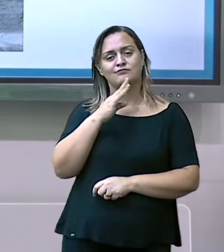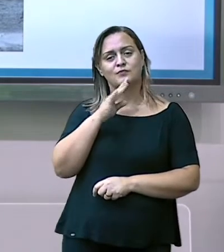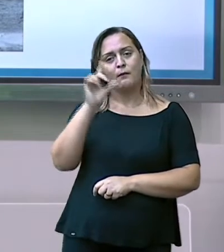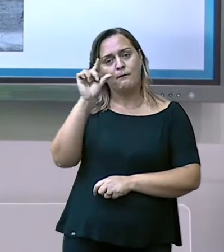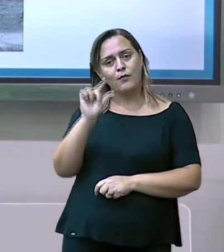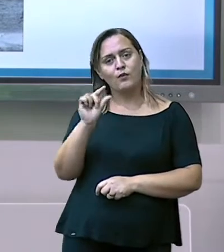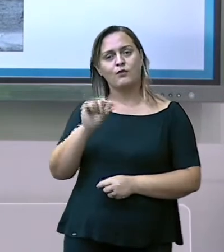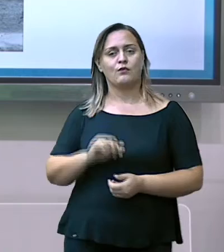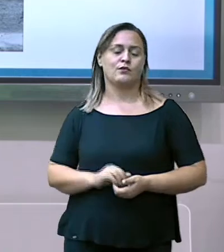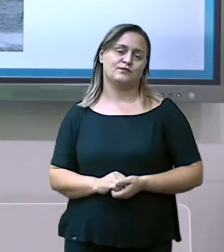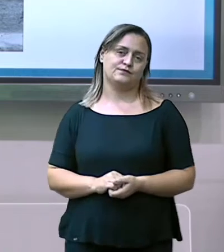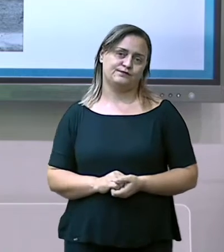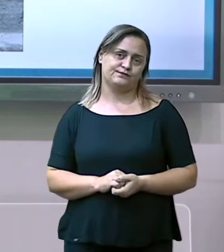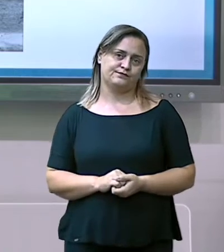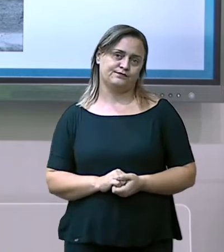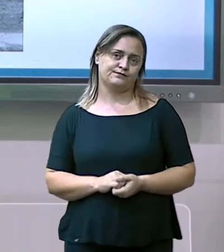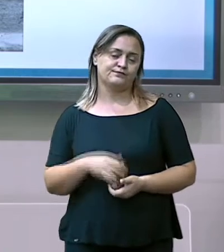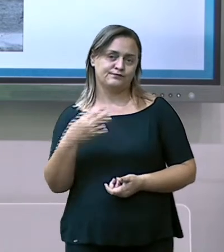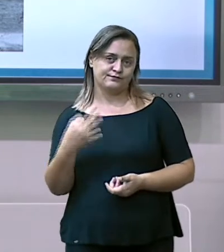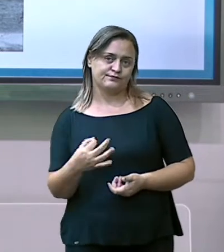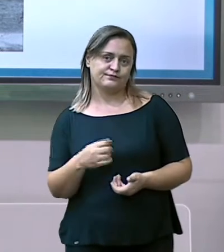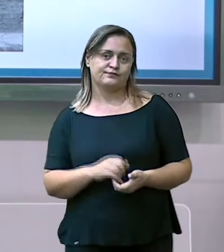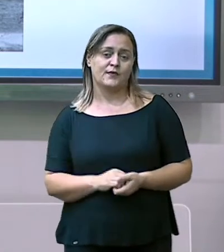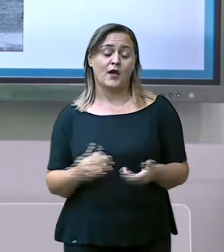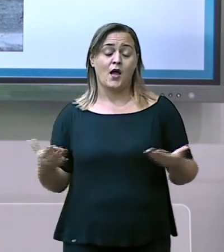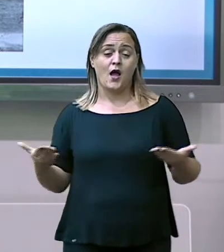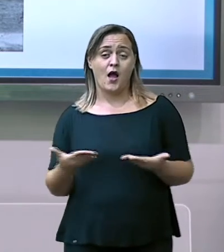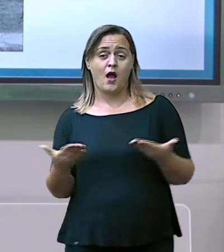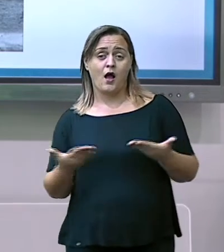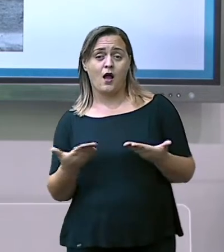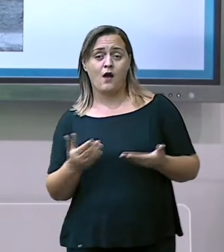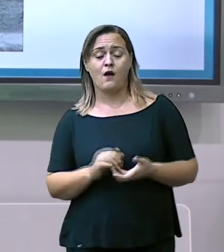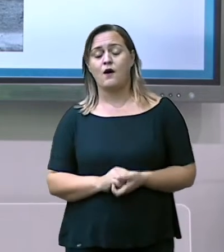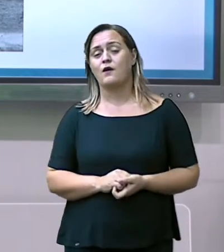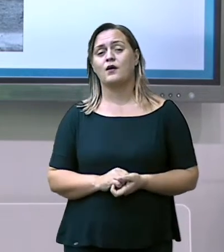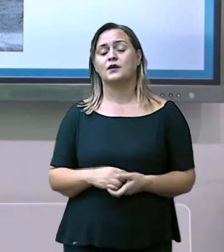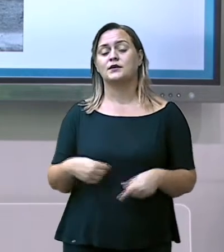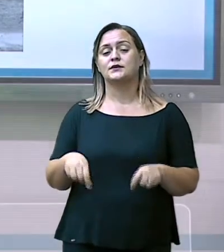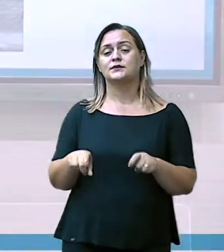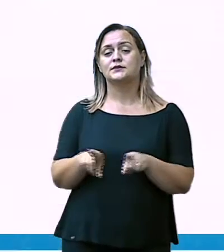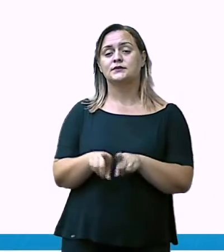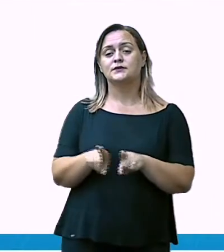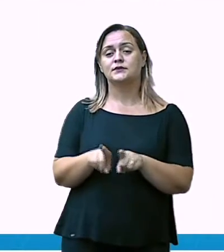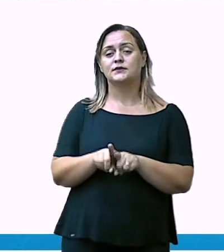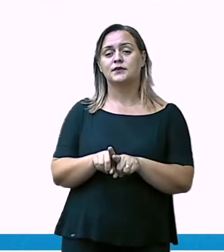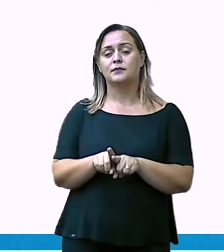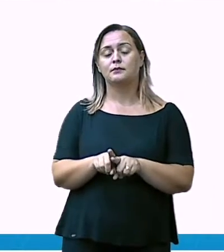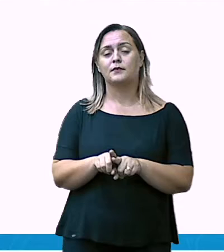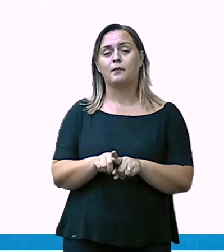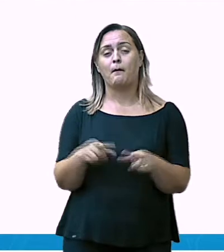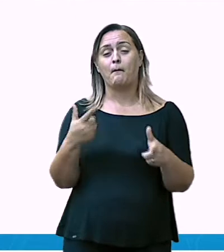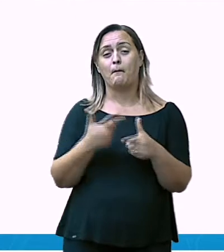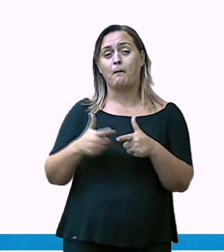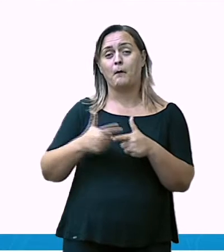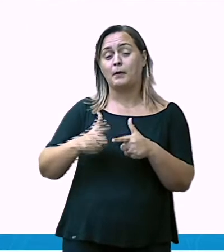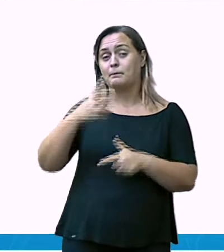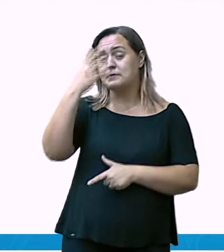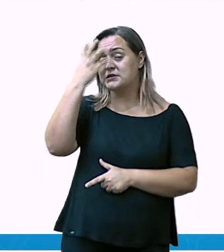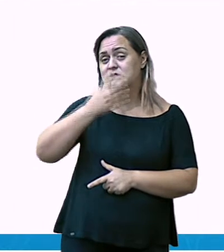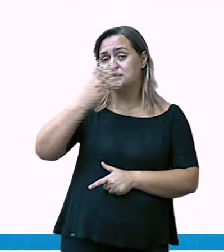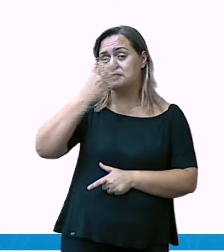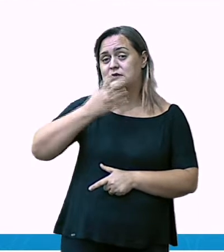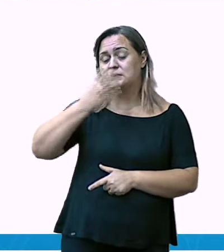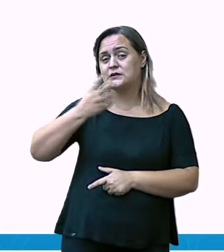Testes nucleares. Um outro problema gravíssimo que foi levado pelo